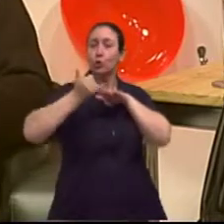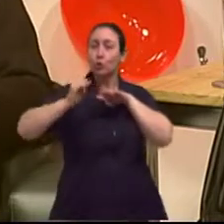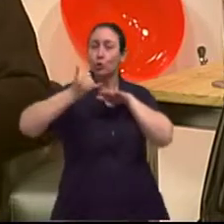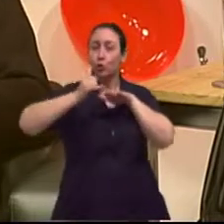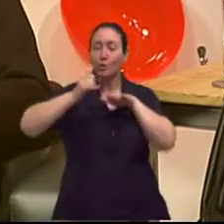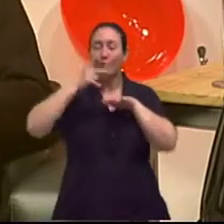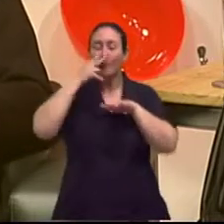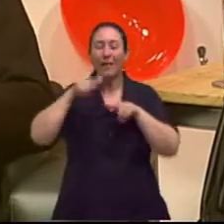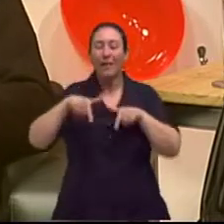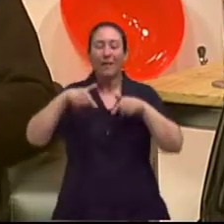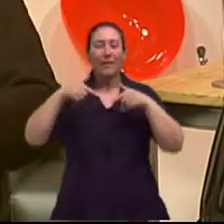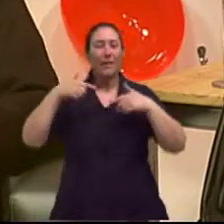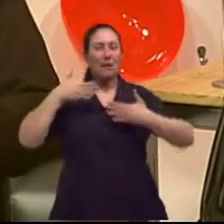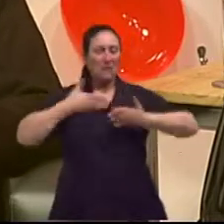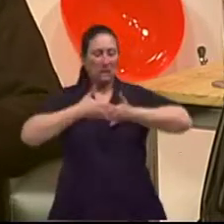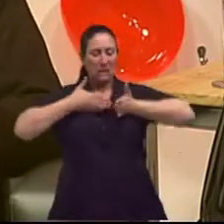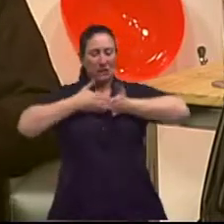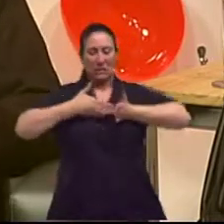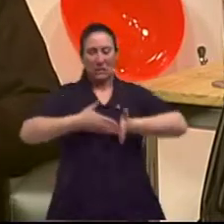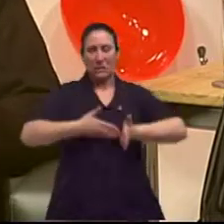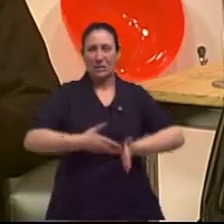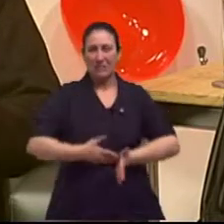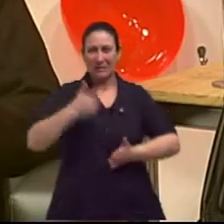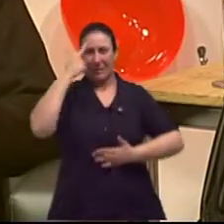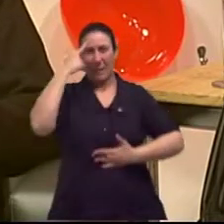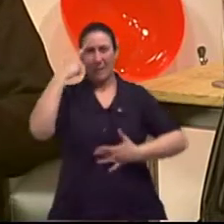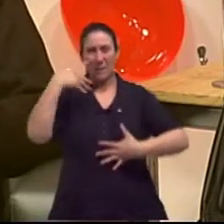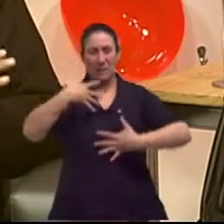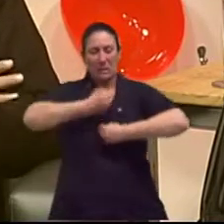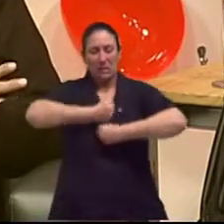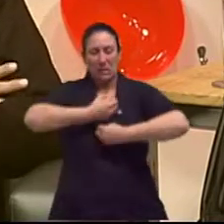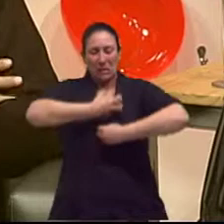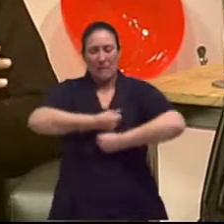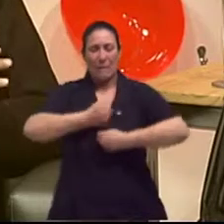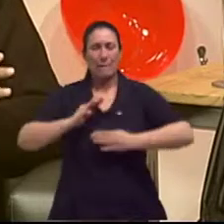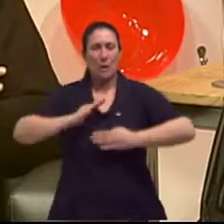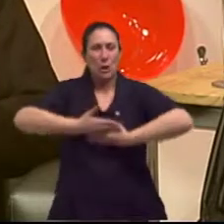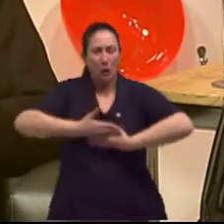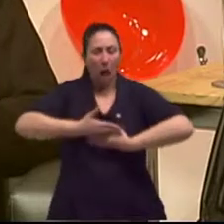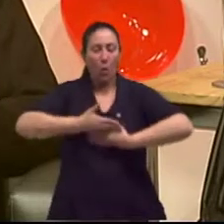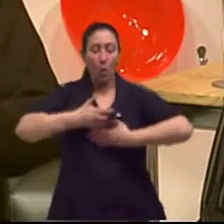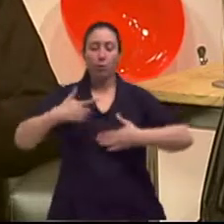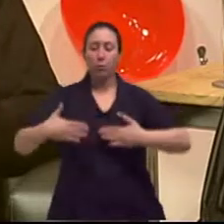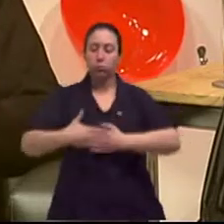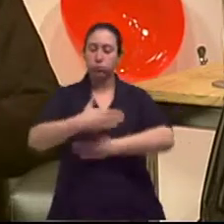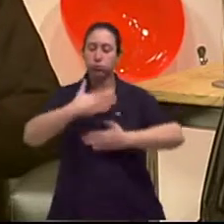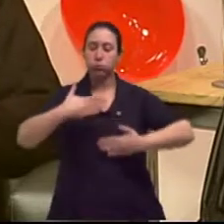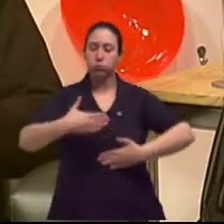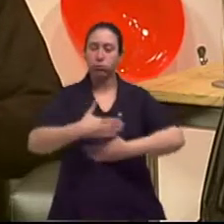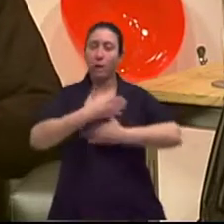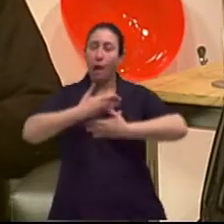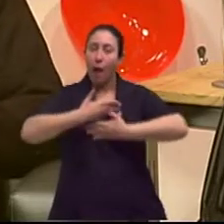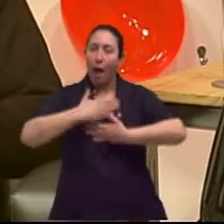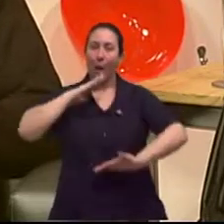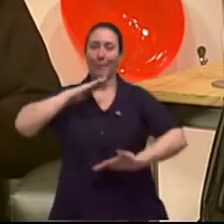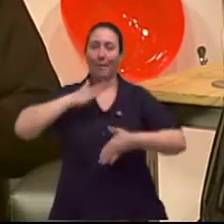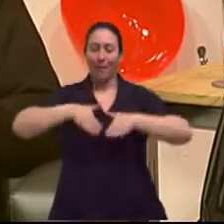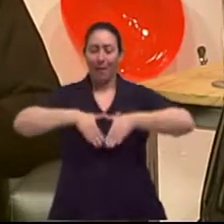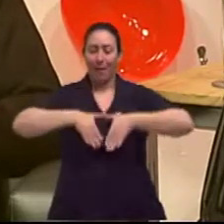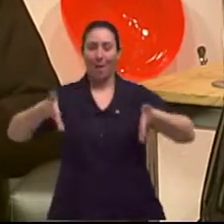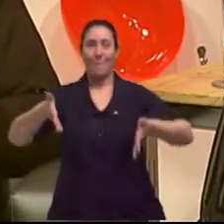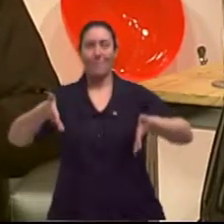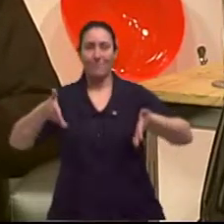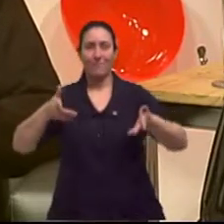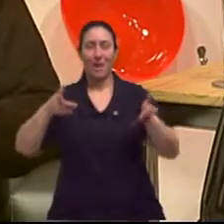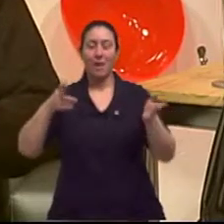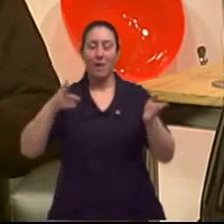caminhos do corpo energéticos. E esse caminho tem efeito direto na parte